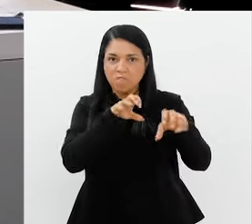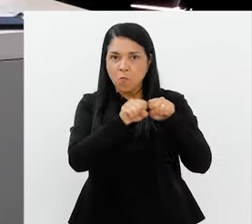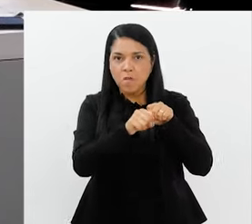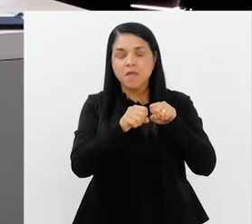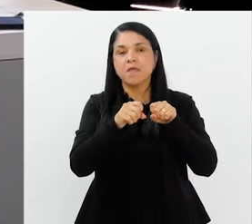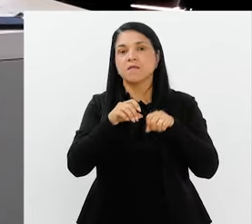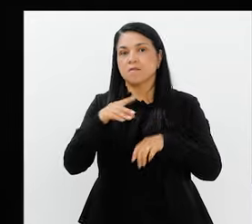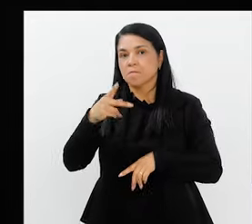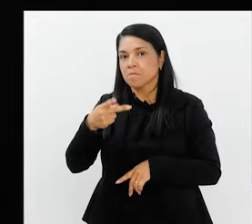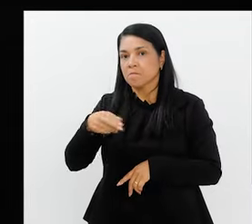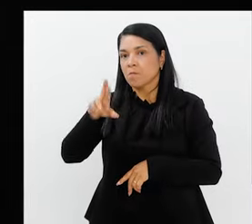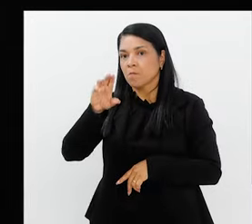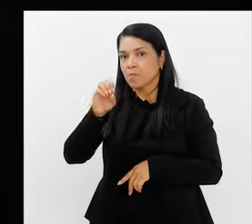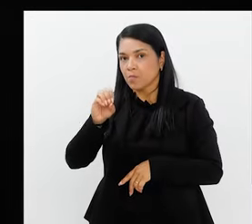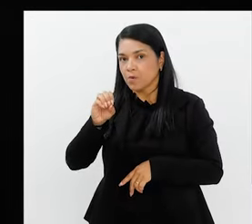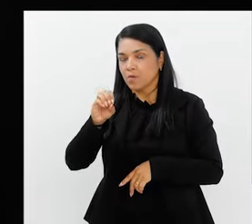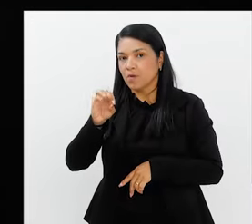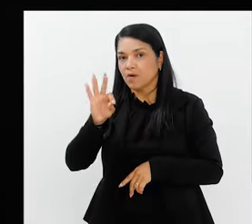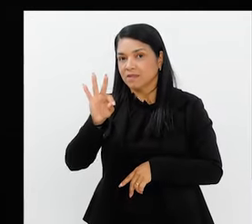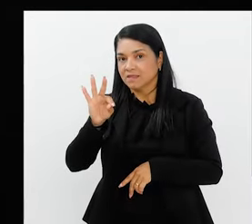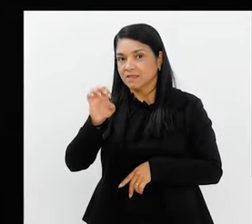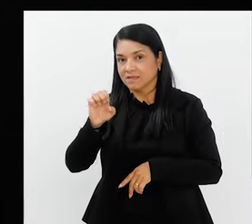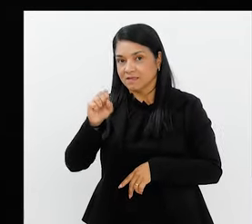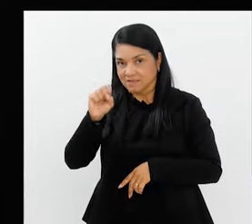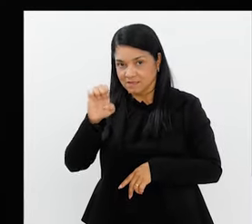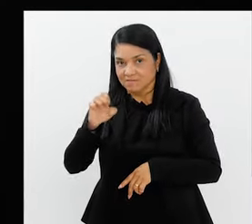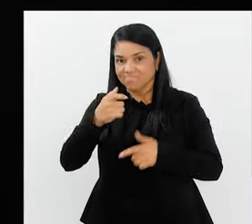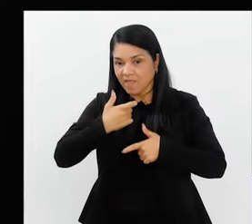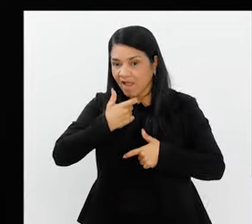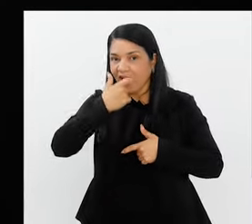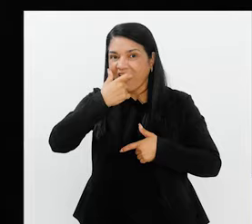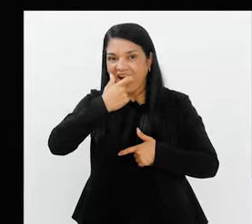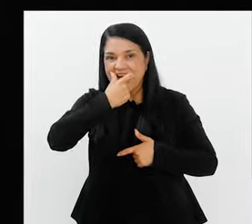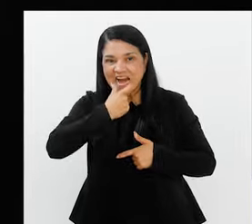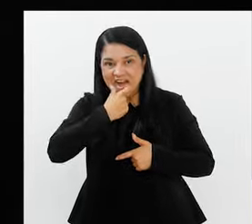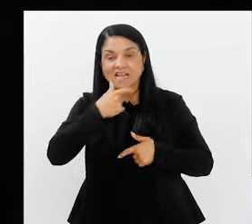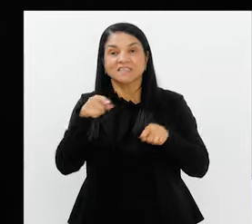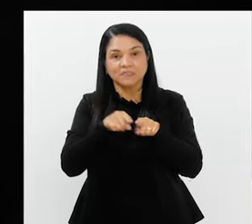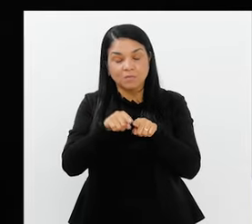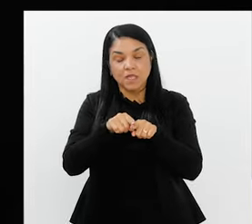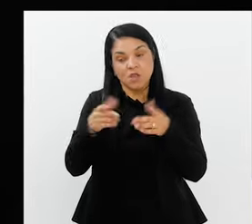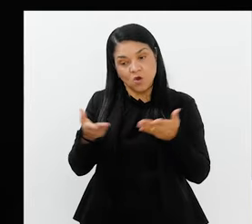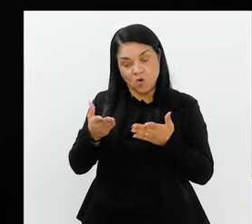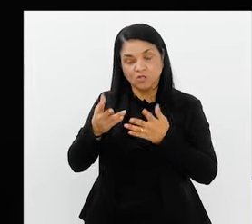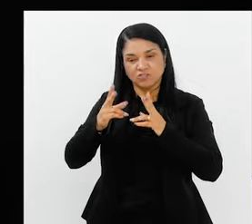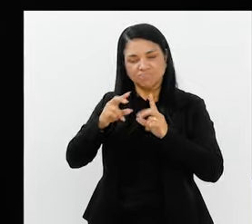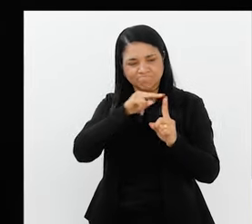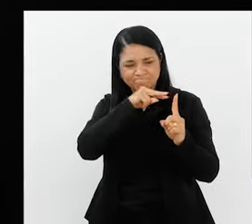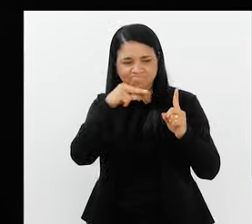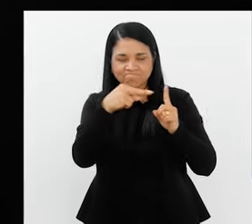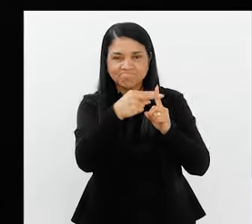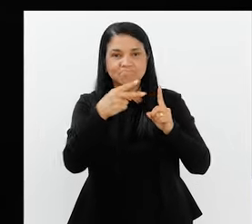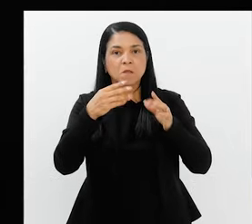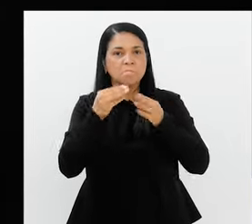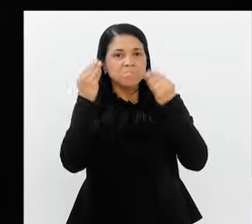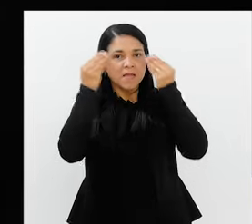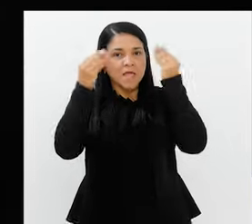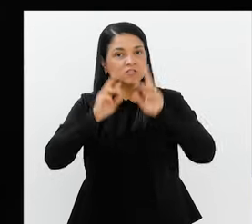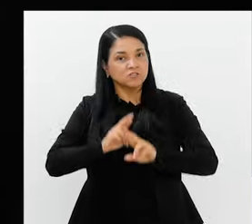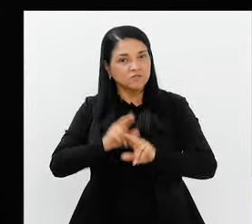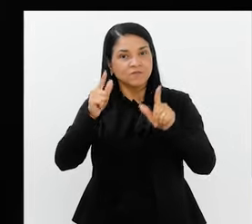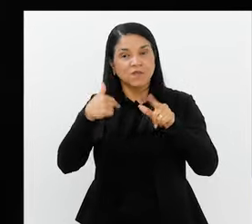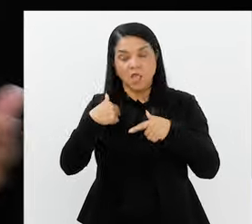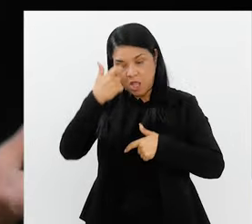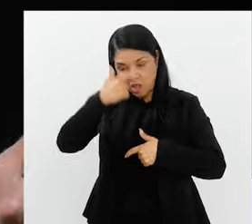desafio. Agora, você tocou num ponto de que hoje a maquiagem é vista de uma outra forma. E eu